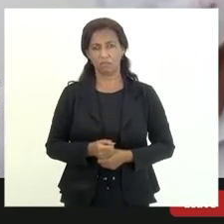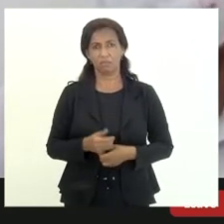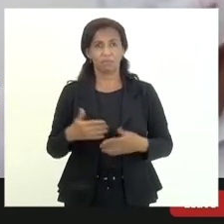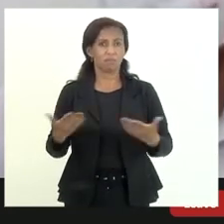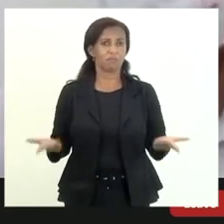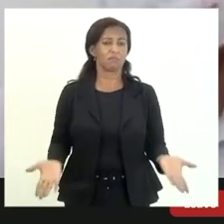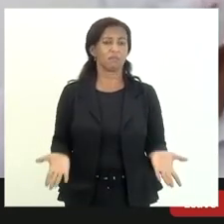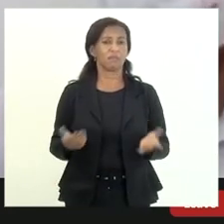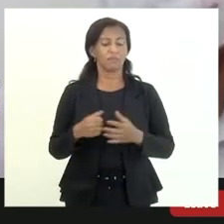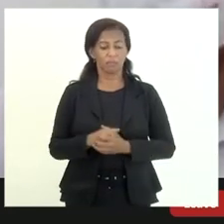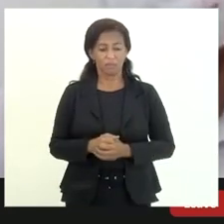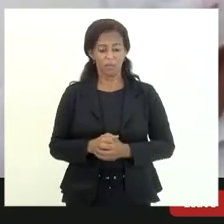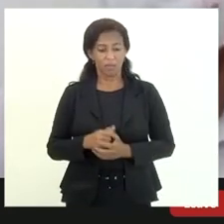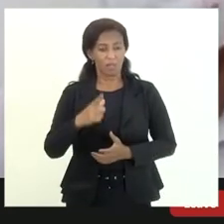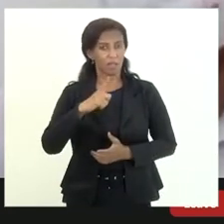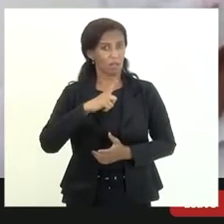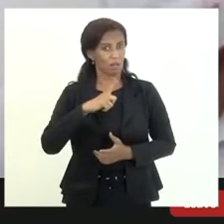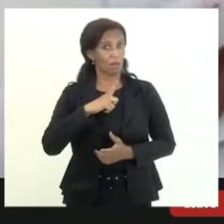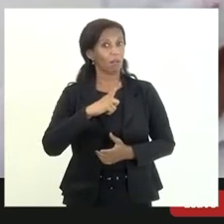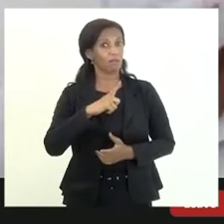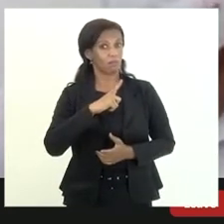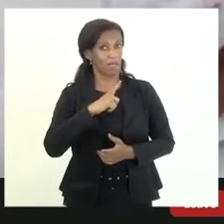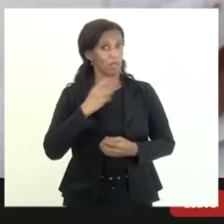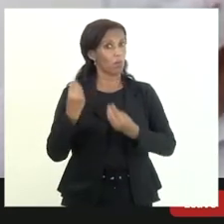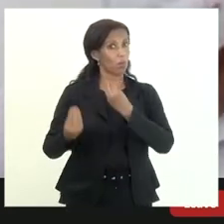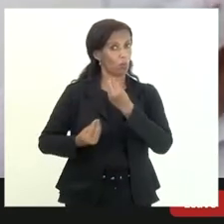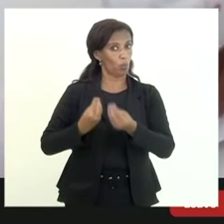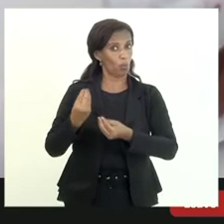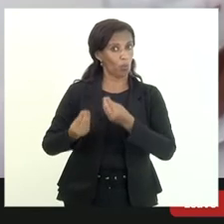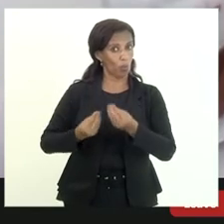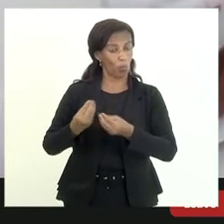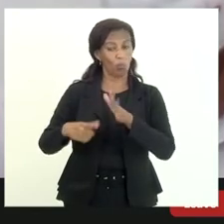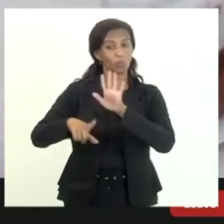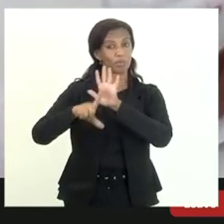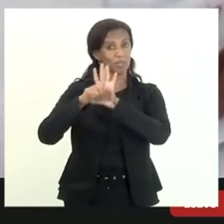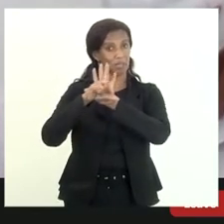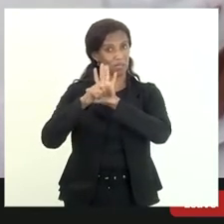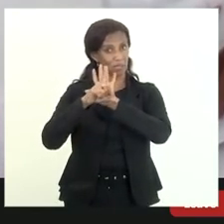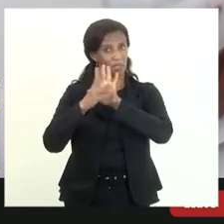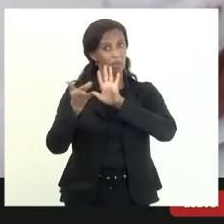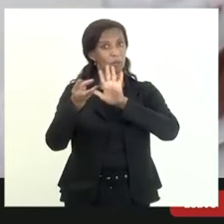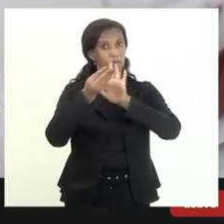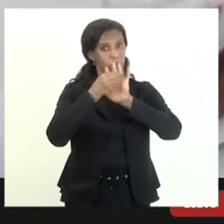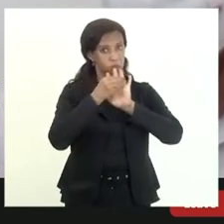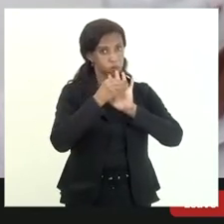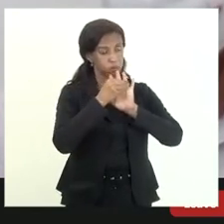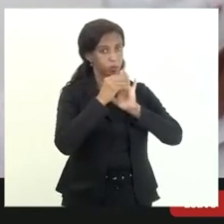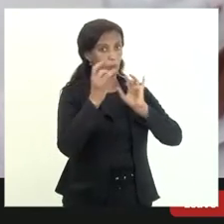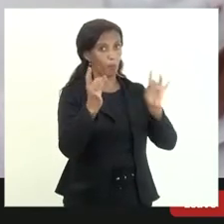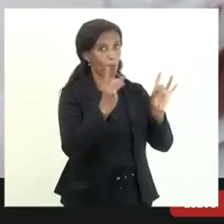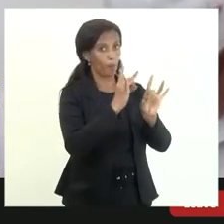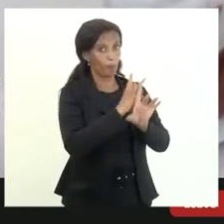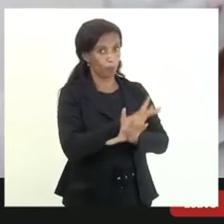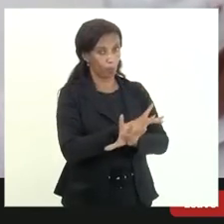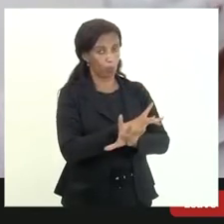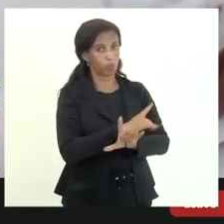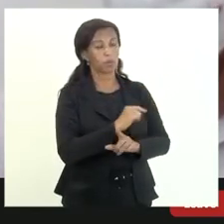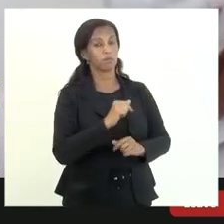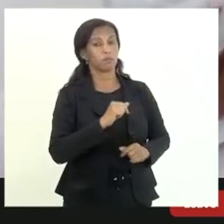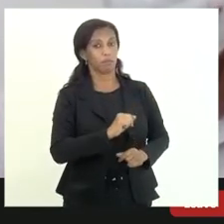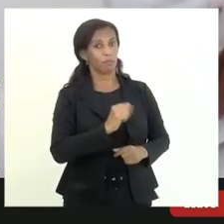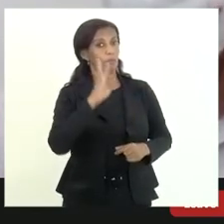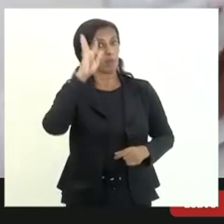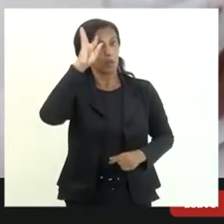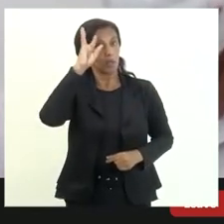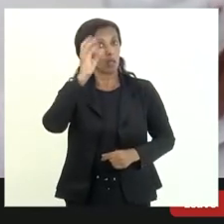há instrumentos né leis colocadas nas mãos como instrumento para